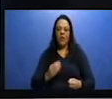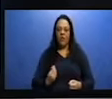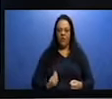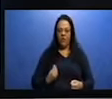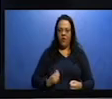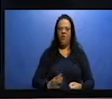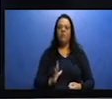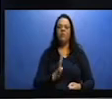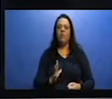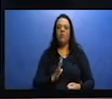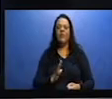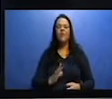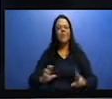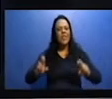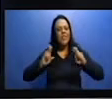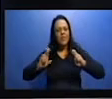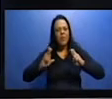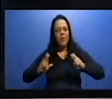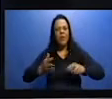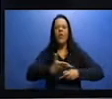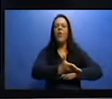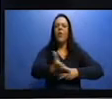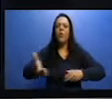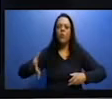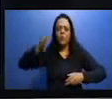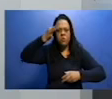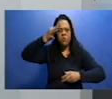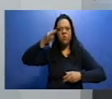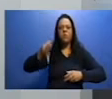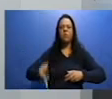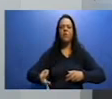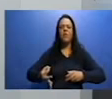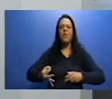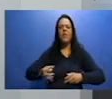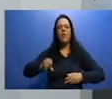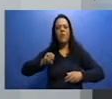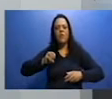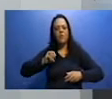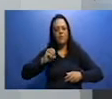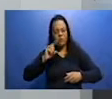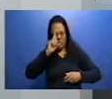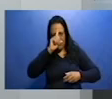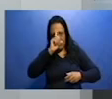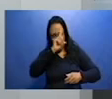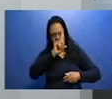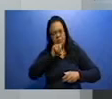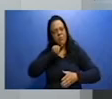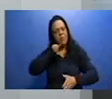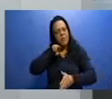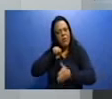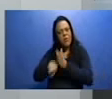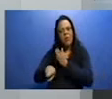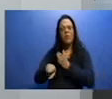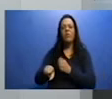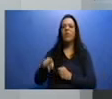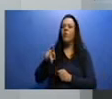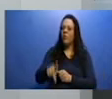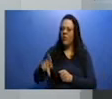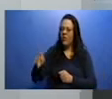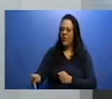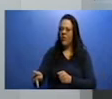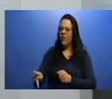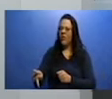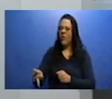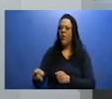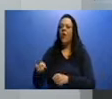cidade. Espero que vocês tenham compreendido o conteúdo. Qualquer dúvida que vocês tiverem, por favor, direcionem ao tutor do grupo